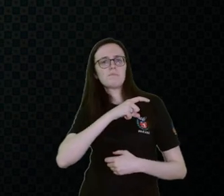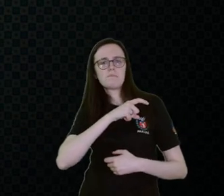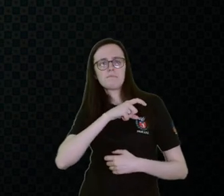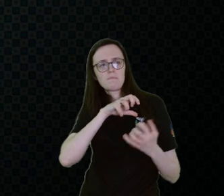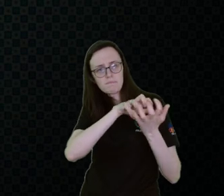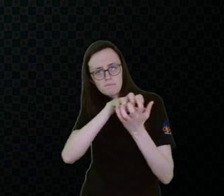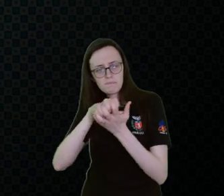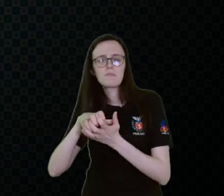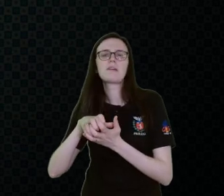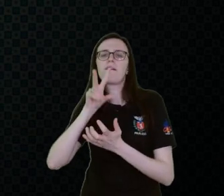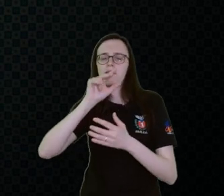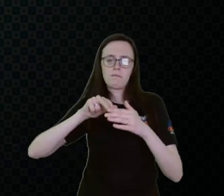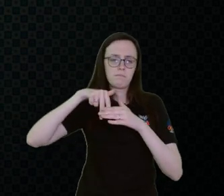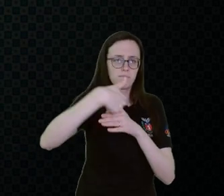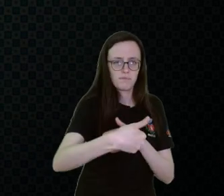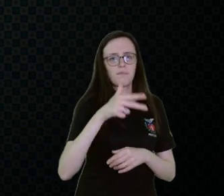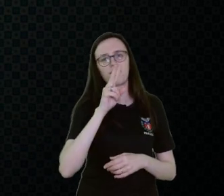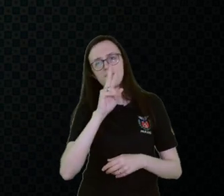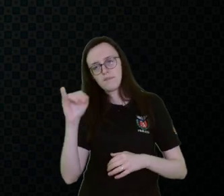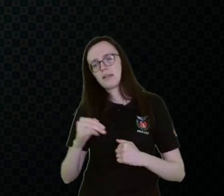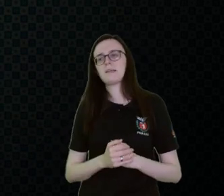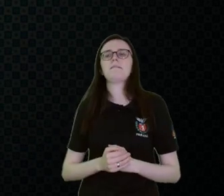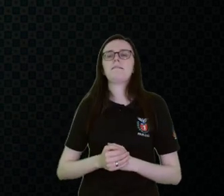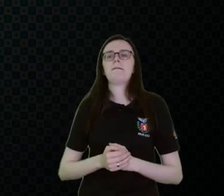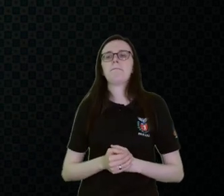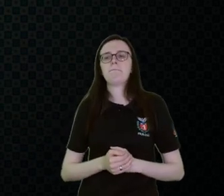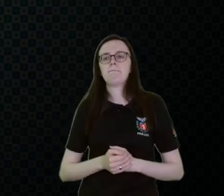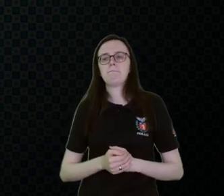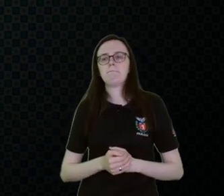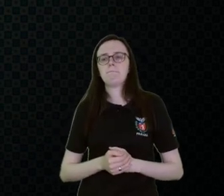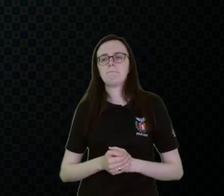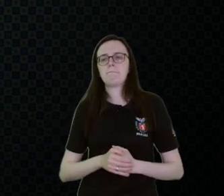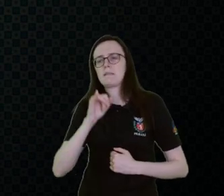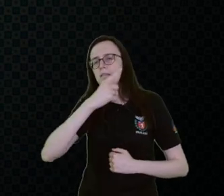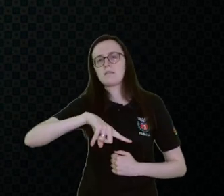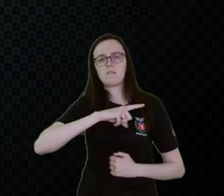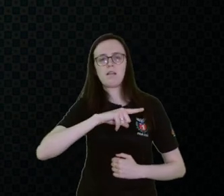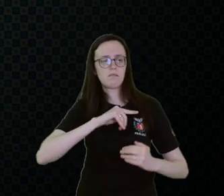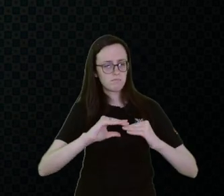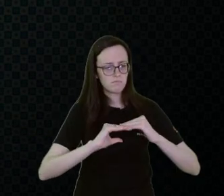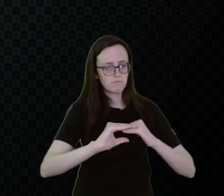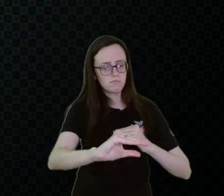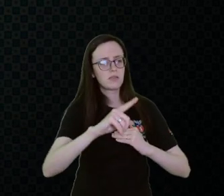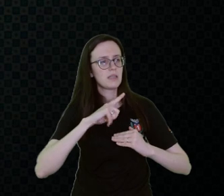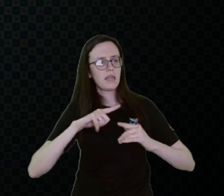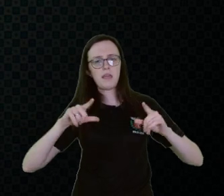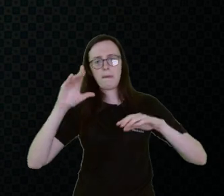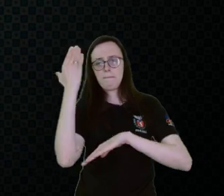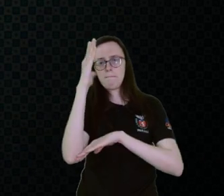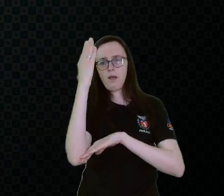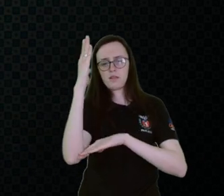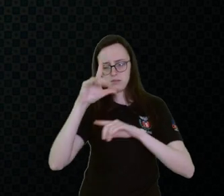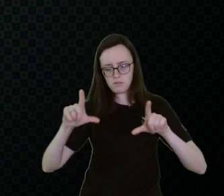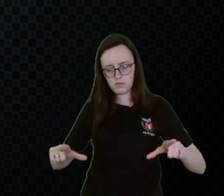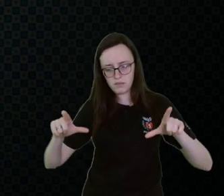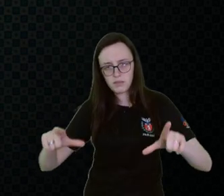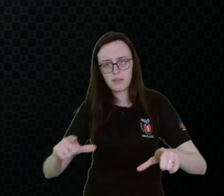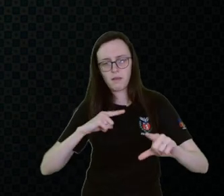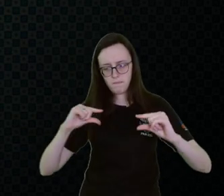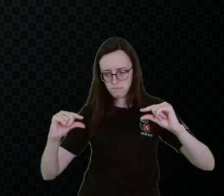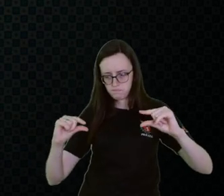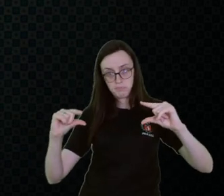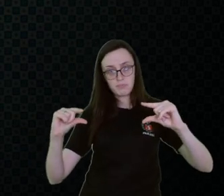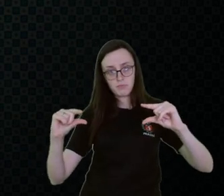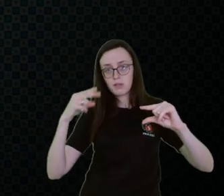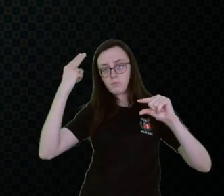ela vai tropeçar. Se porventura a gente tiver um carpete ou até os capaços com uma felpa muito alta,